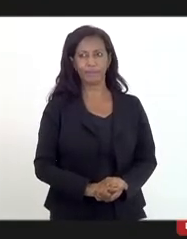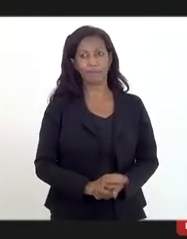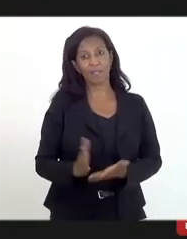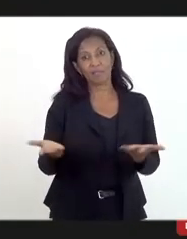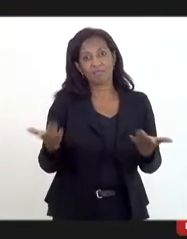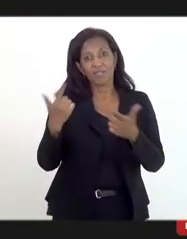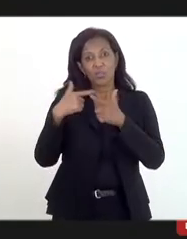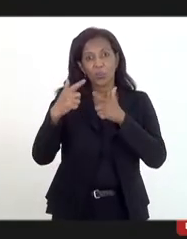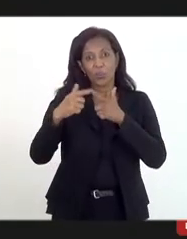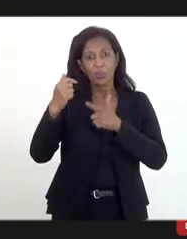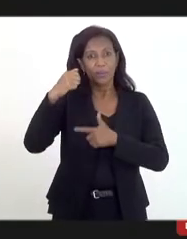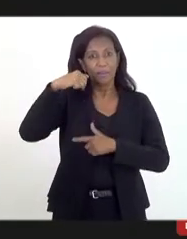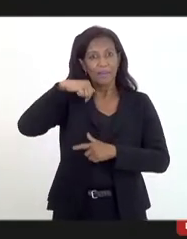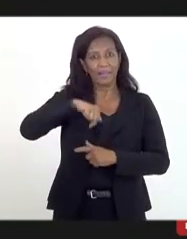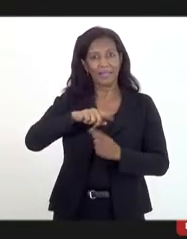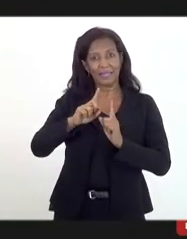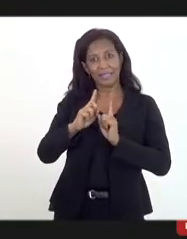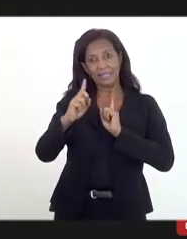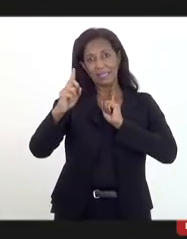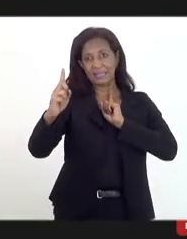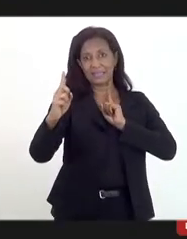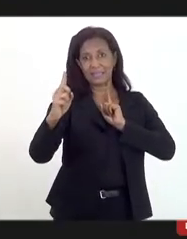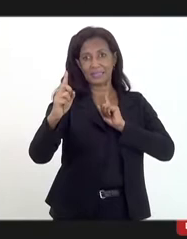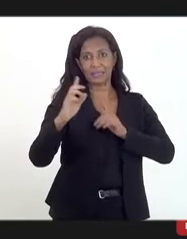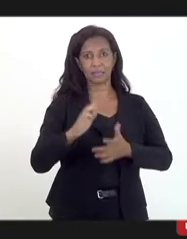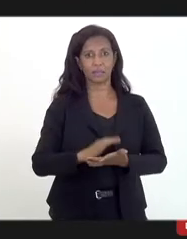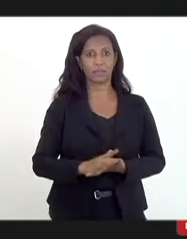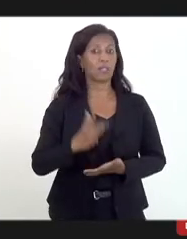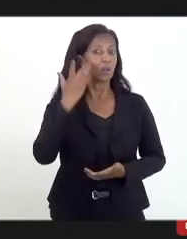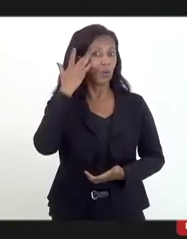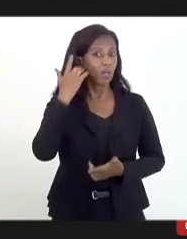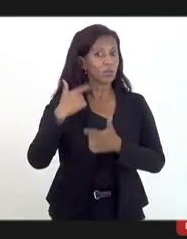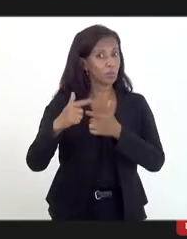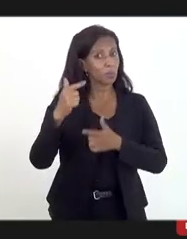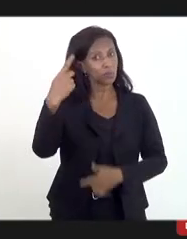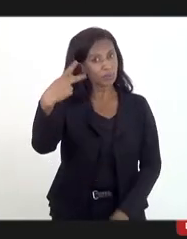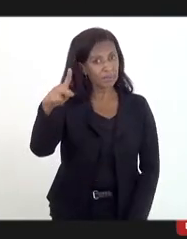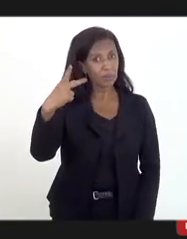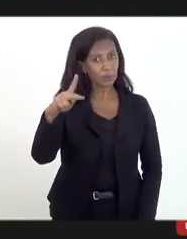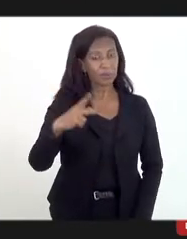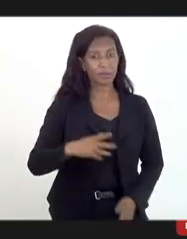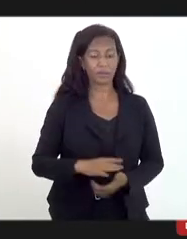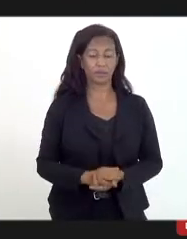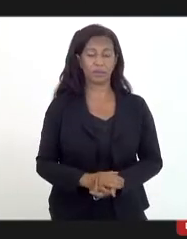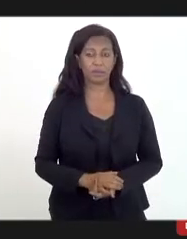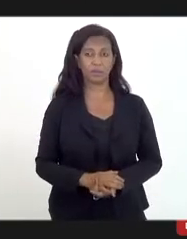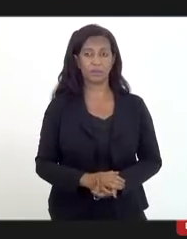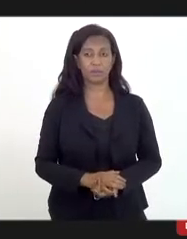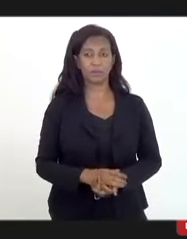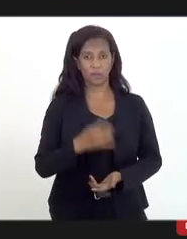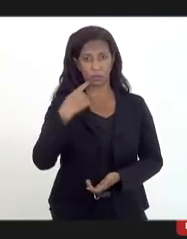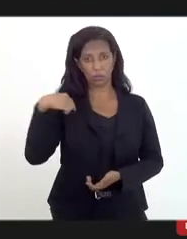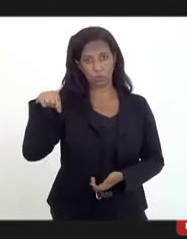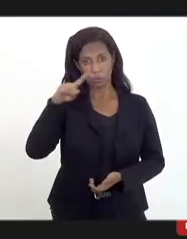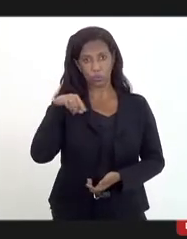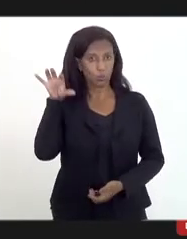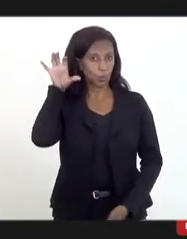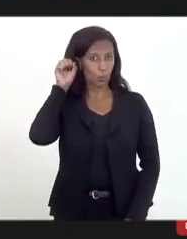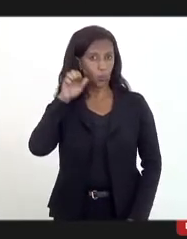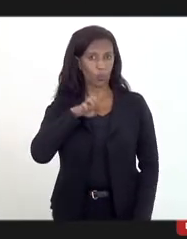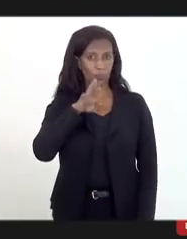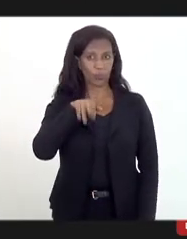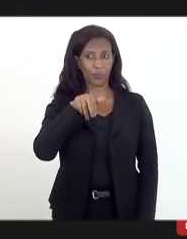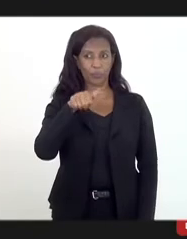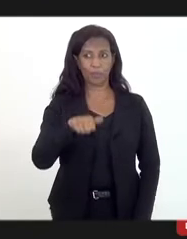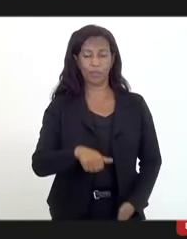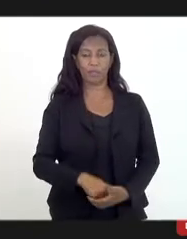problema aqui ou se é... O problema acho que é aí, doutora Valesca, porque todos estão me ouvindo. Deve